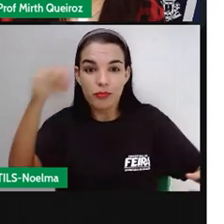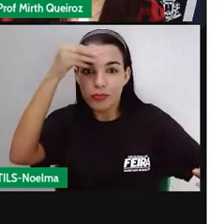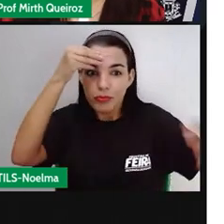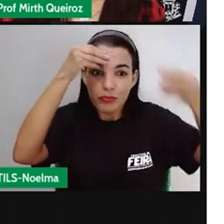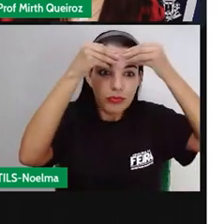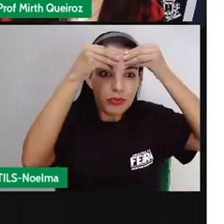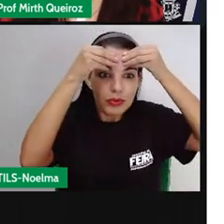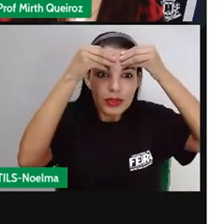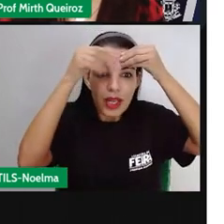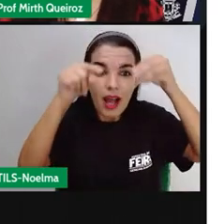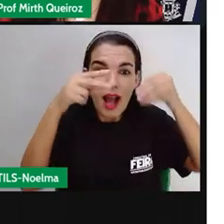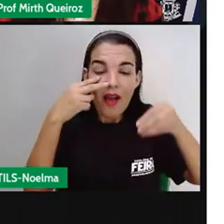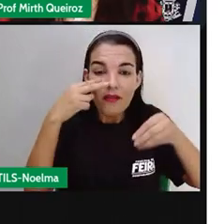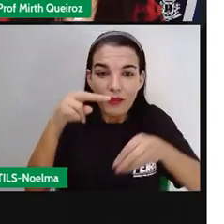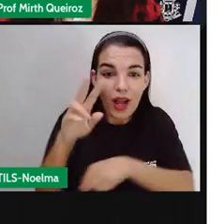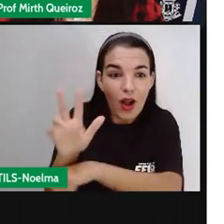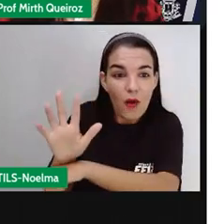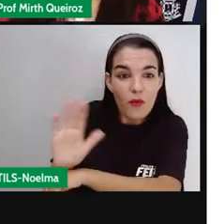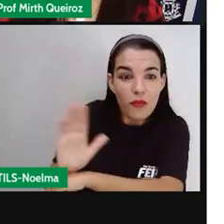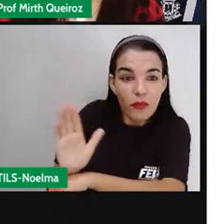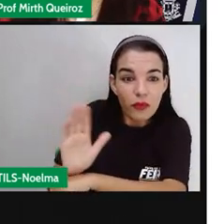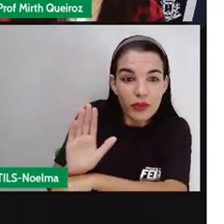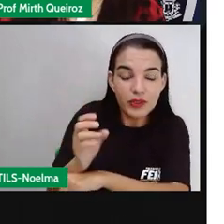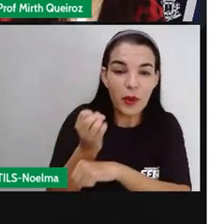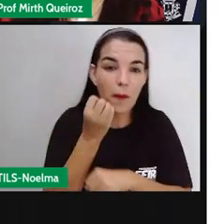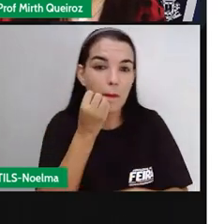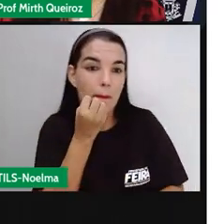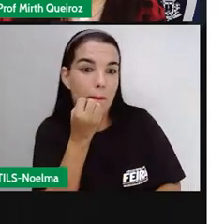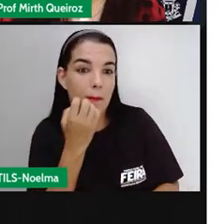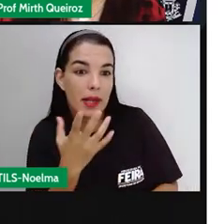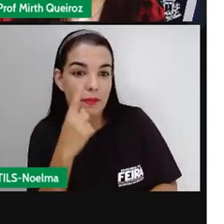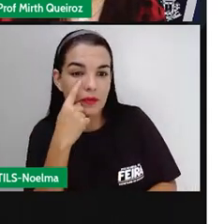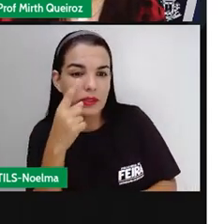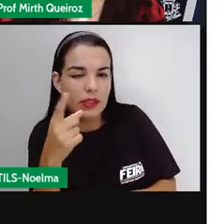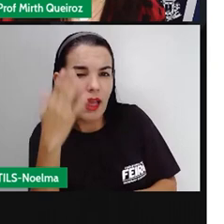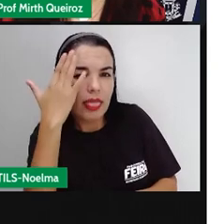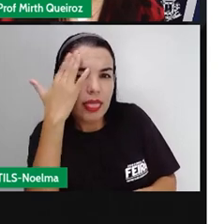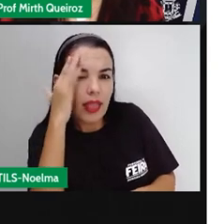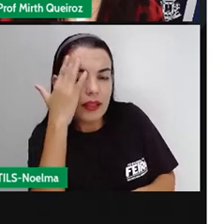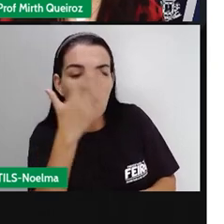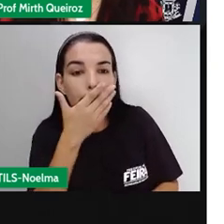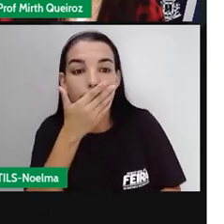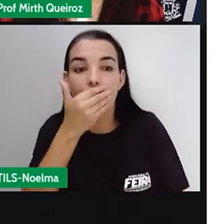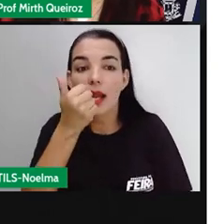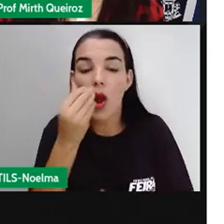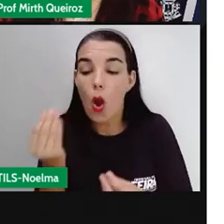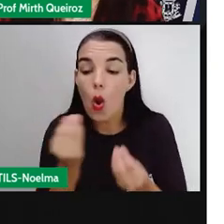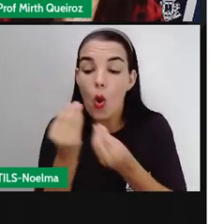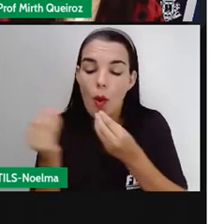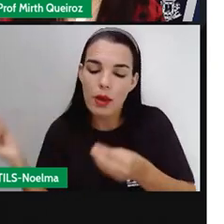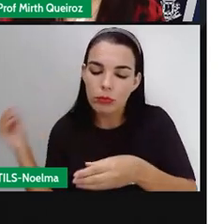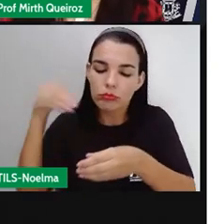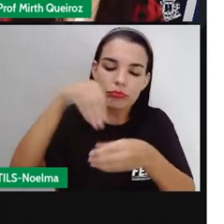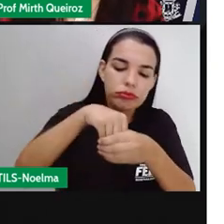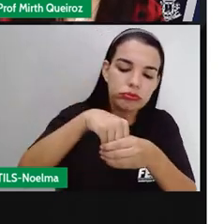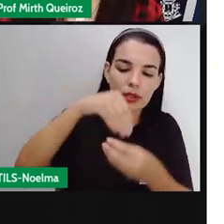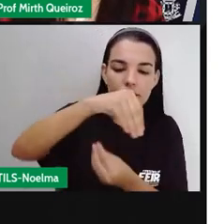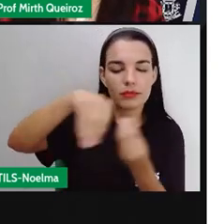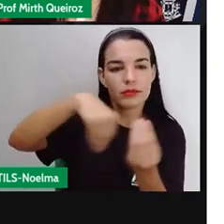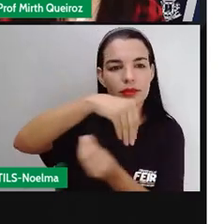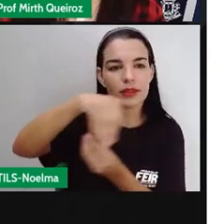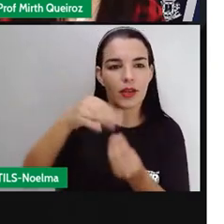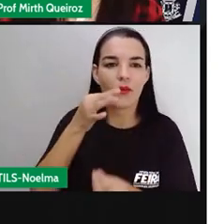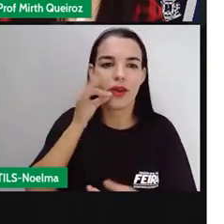vocês aqui um vídeo que irá retratar aí os imigrantes dentro desse ciclo aí do café. Vamos lá?